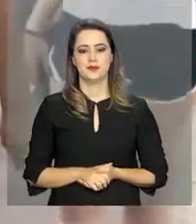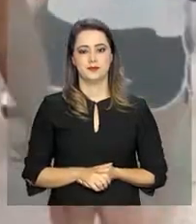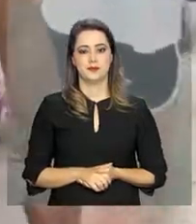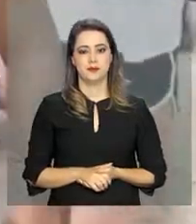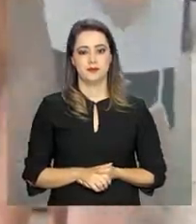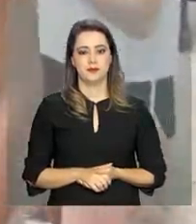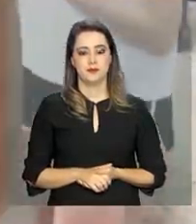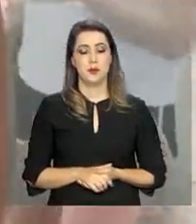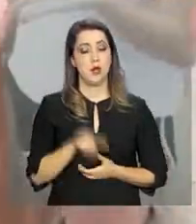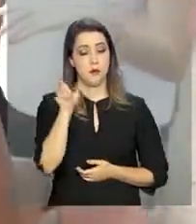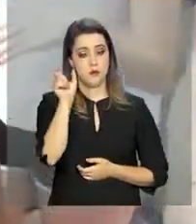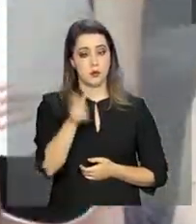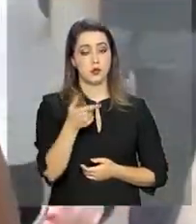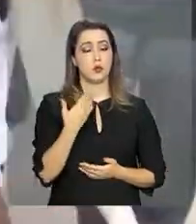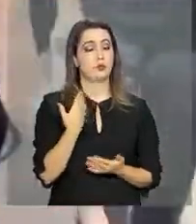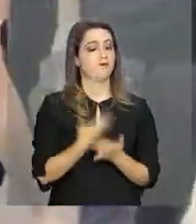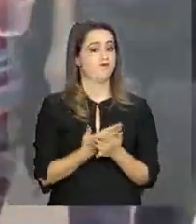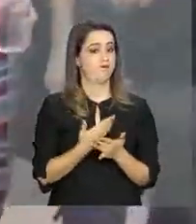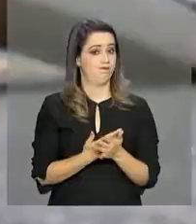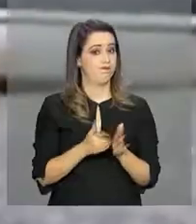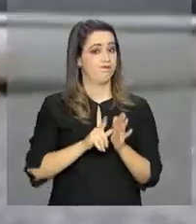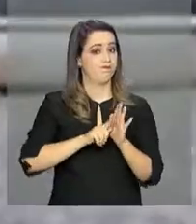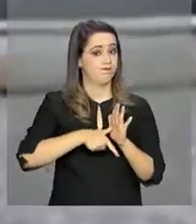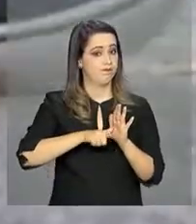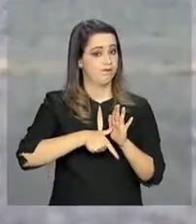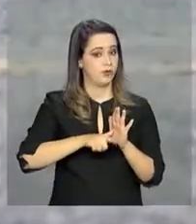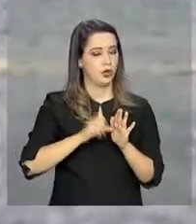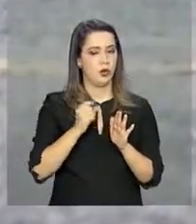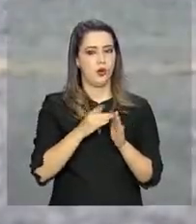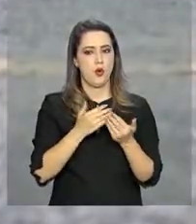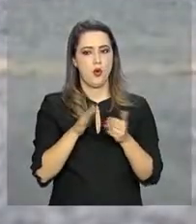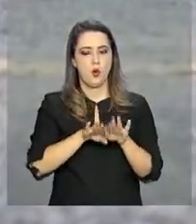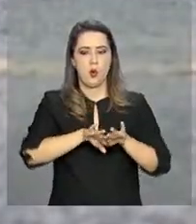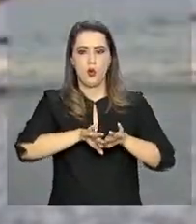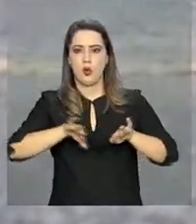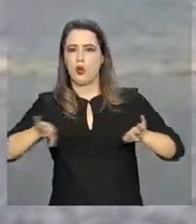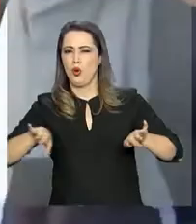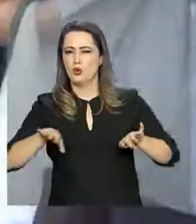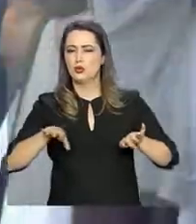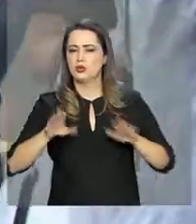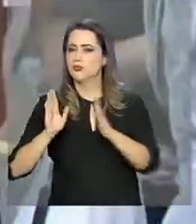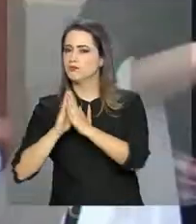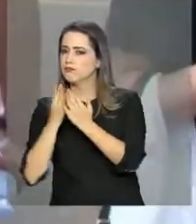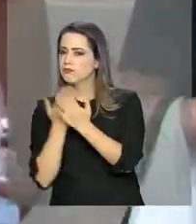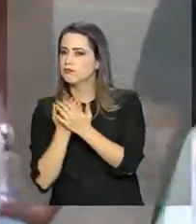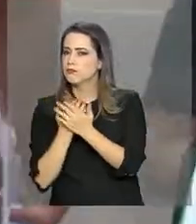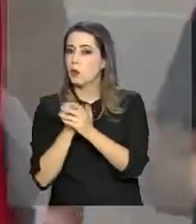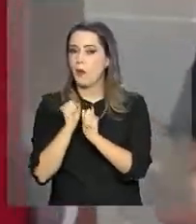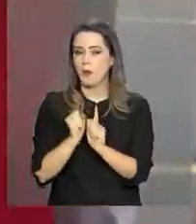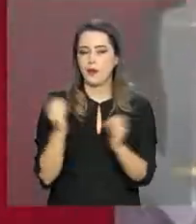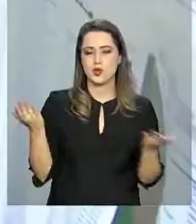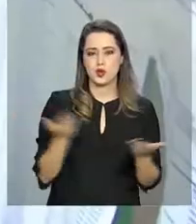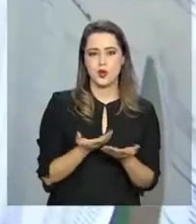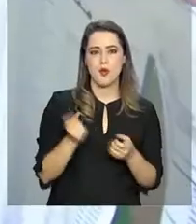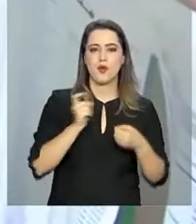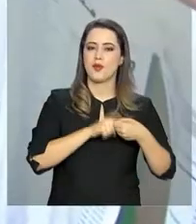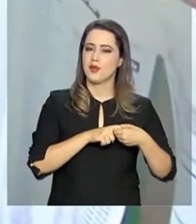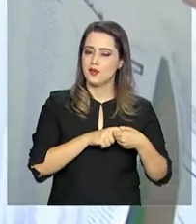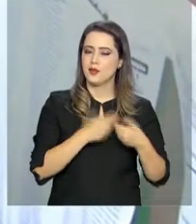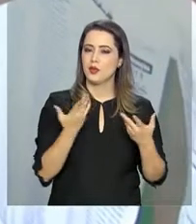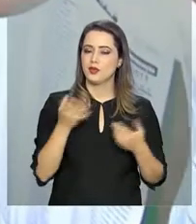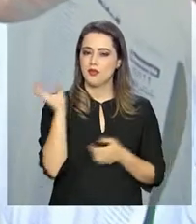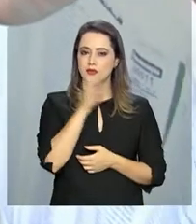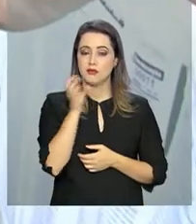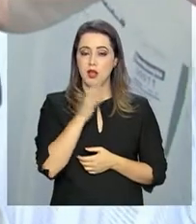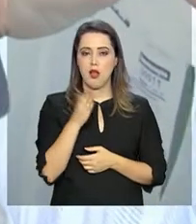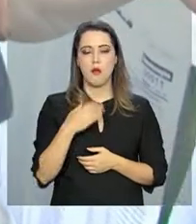Quem está com os estudos atrasados ou fora da escola tem a oportunidade de recuperar o tempo perdido e quem sabe chegar